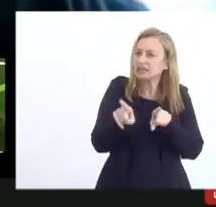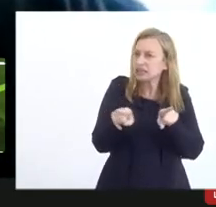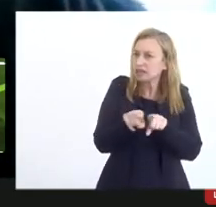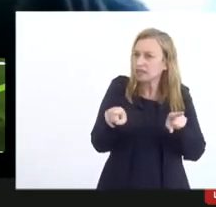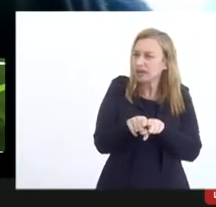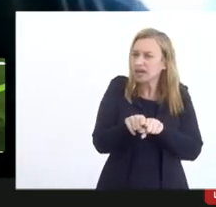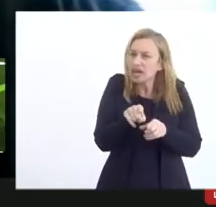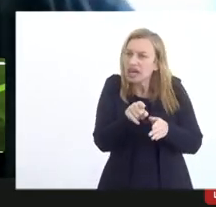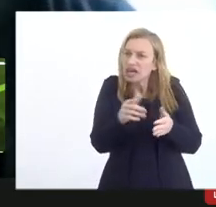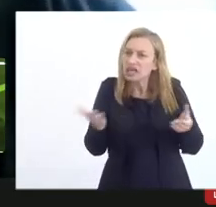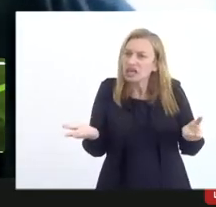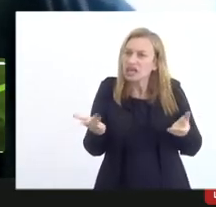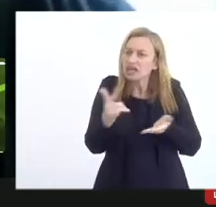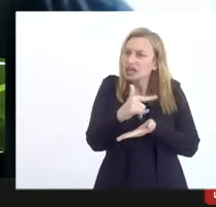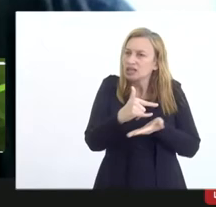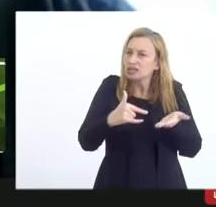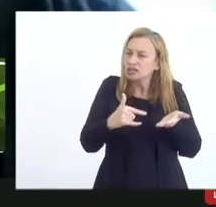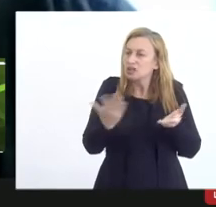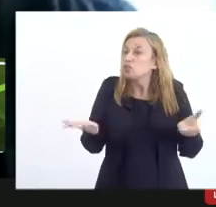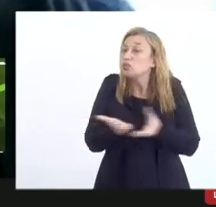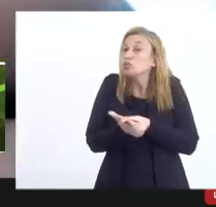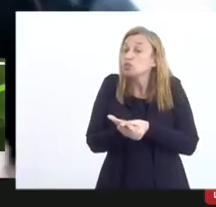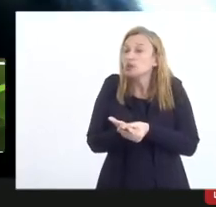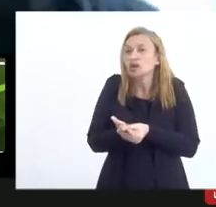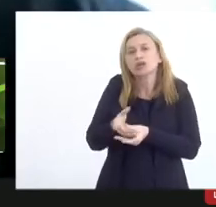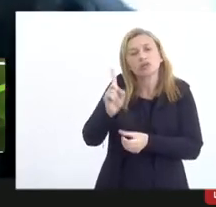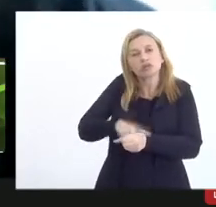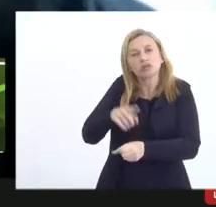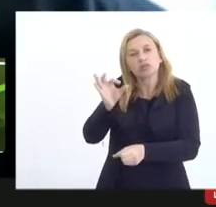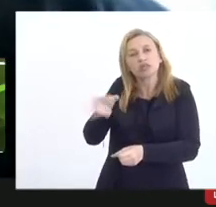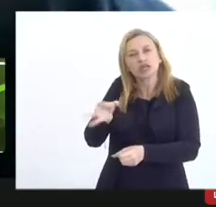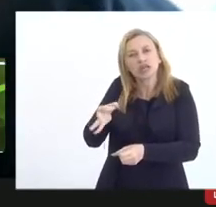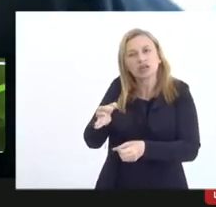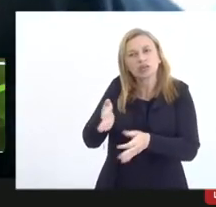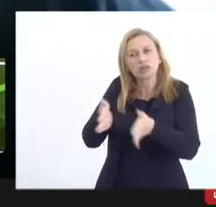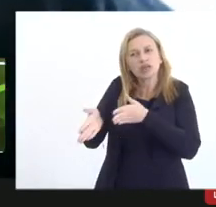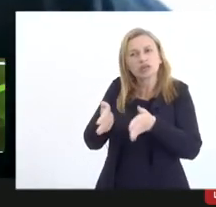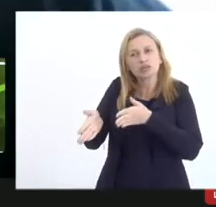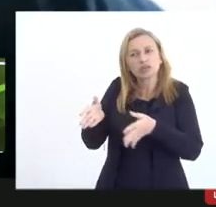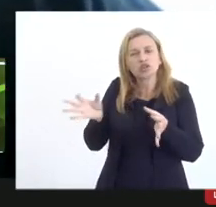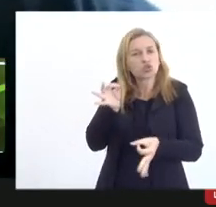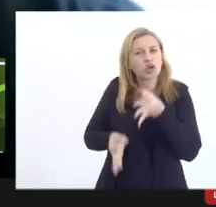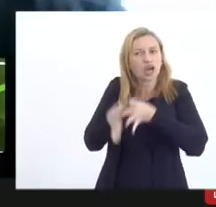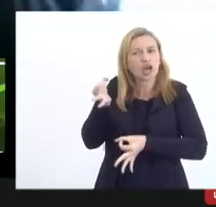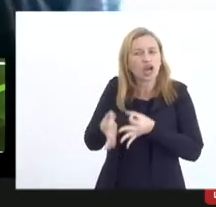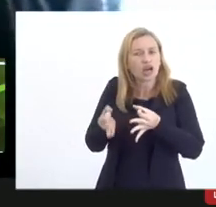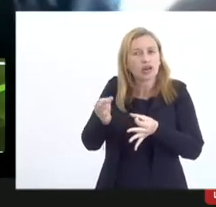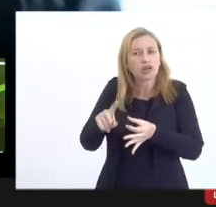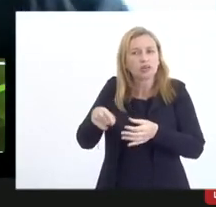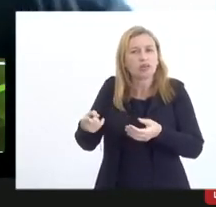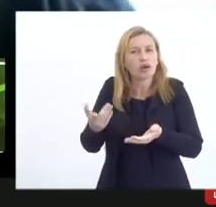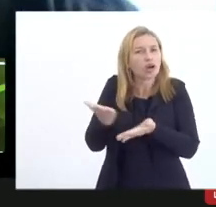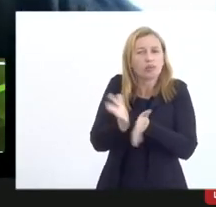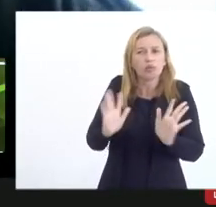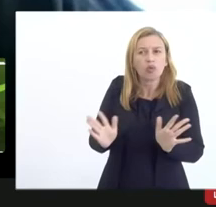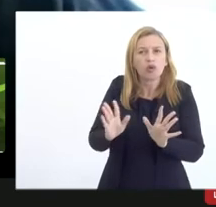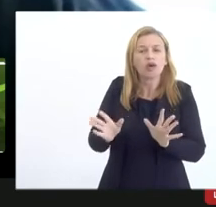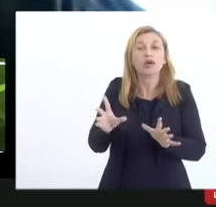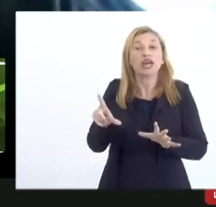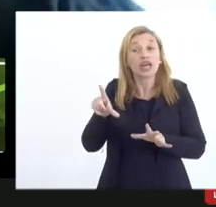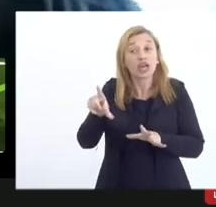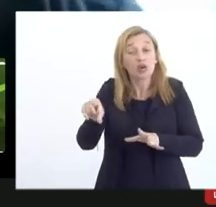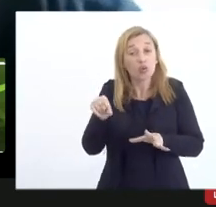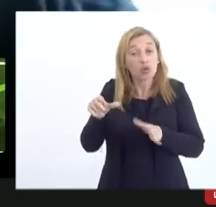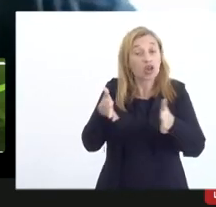processos tem um prazo para ser julgado a partir do qual acabou-se e pegar o mesmo prazo